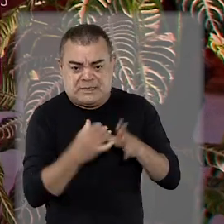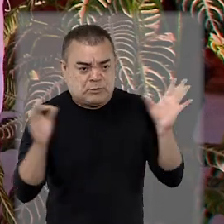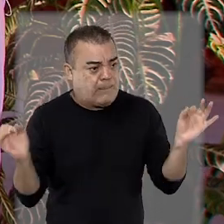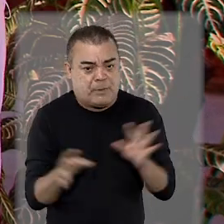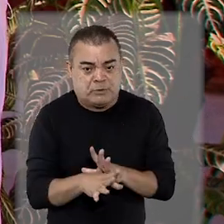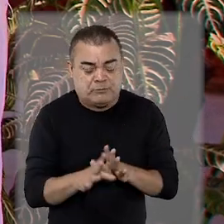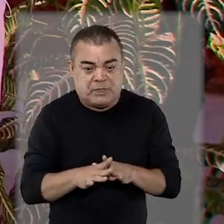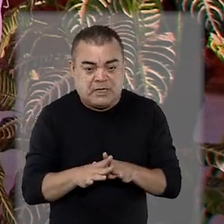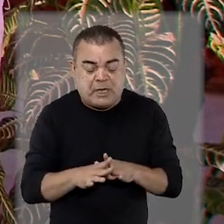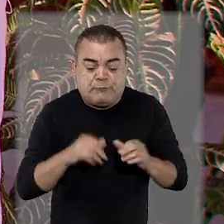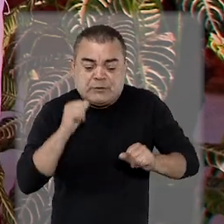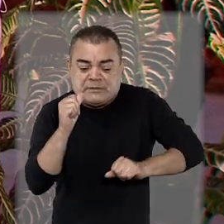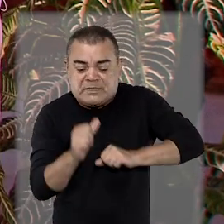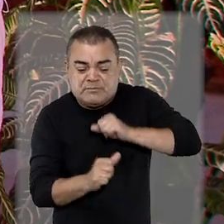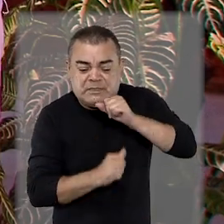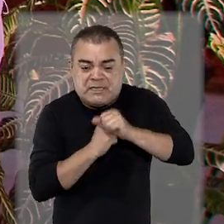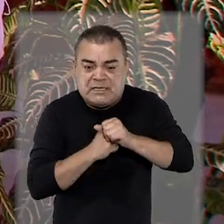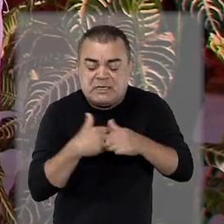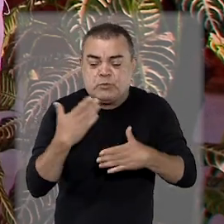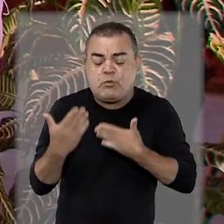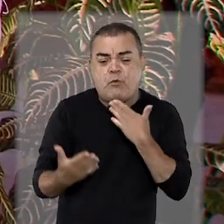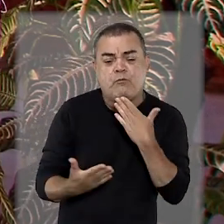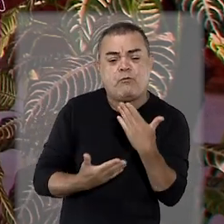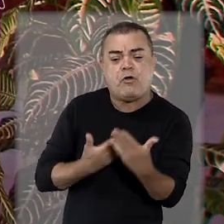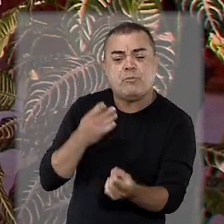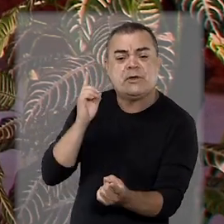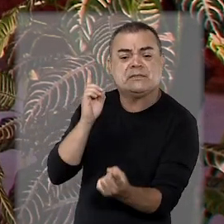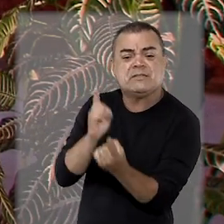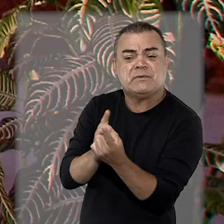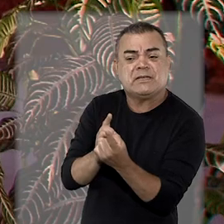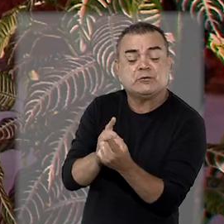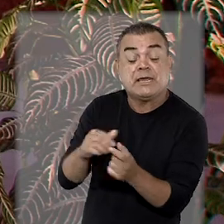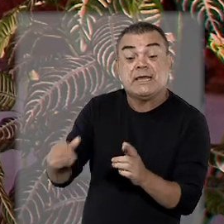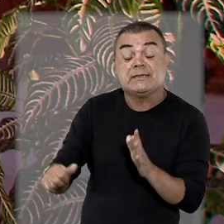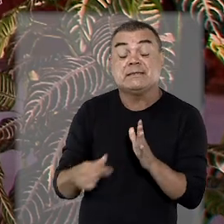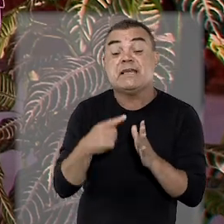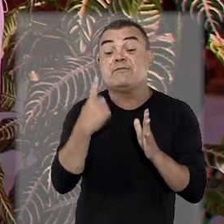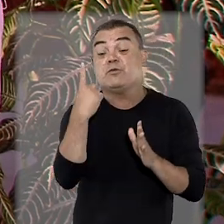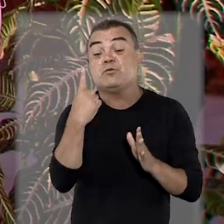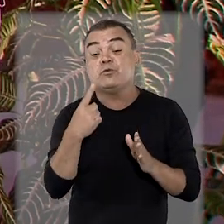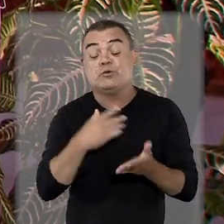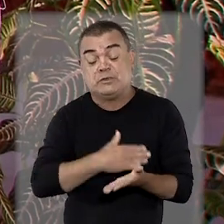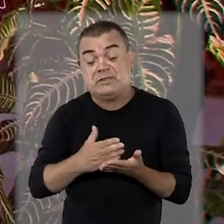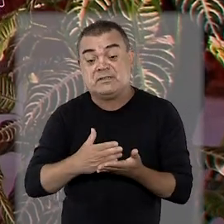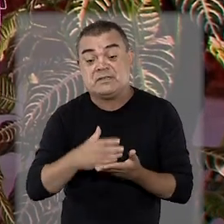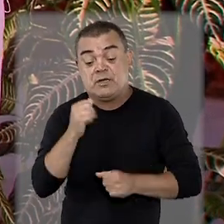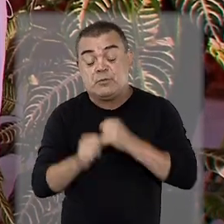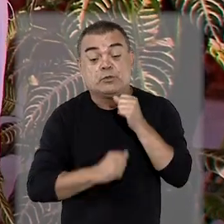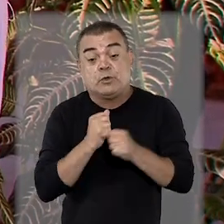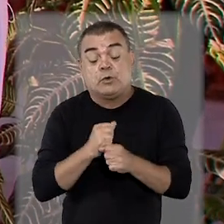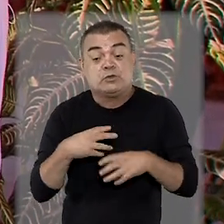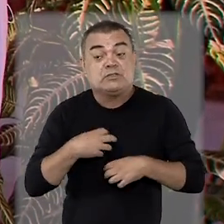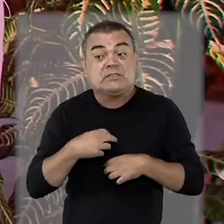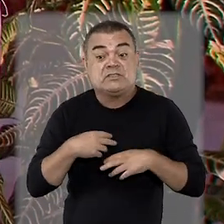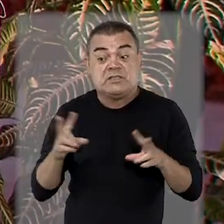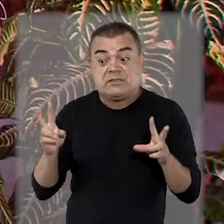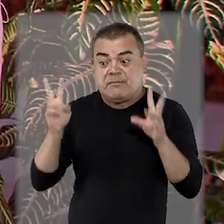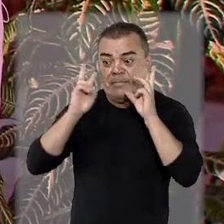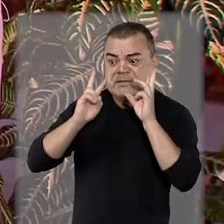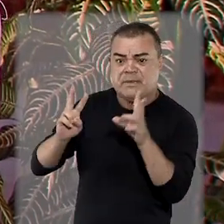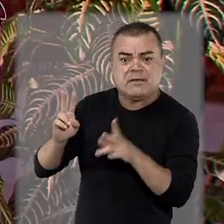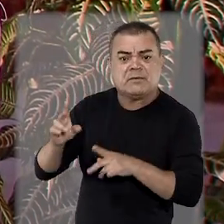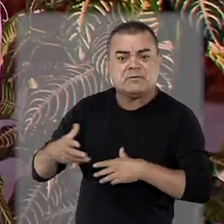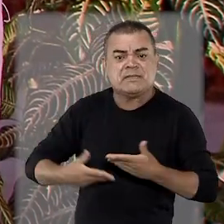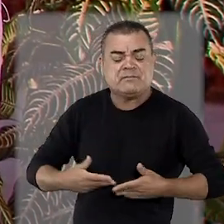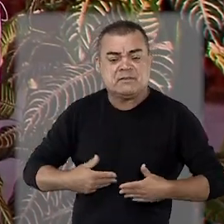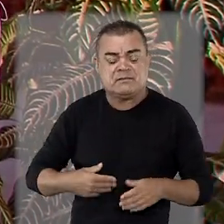pronto. Ele foi se moldando à medida que a gente ia tendo os atendimentos. E teve um, logo no início, que mudou a forma da gente